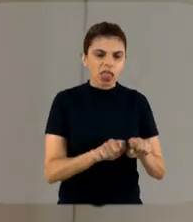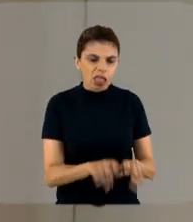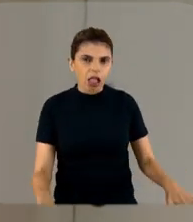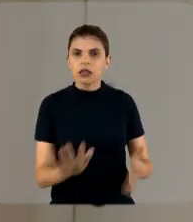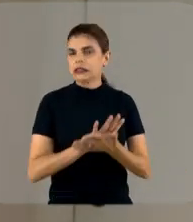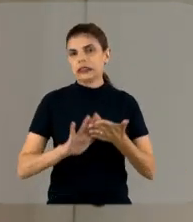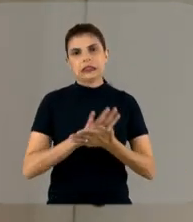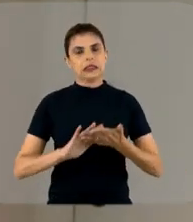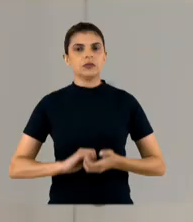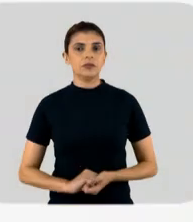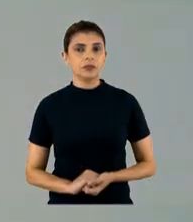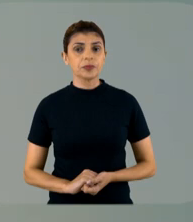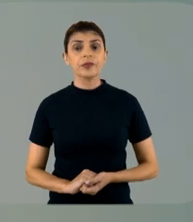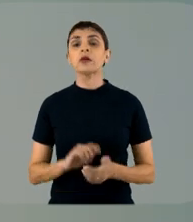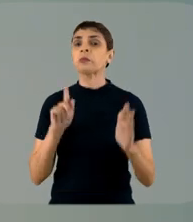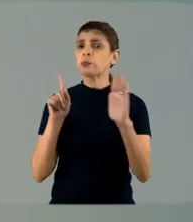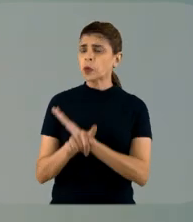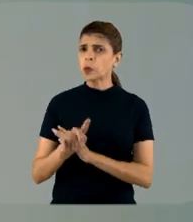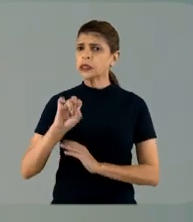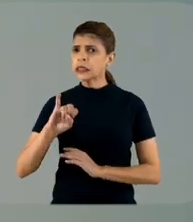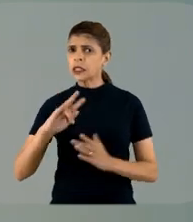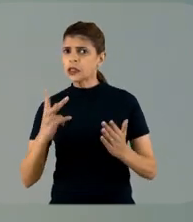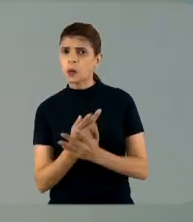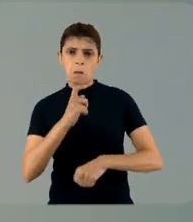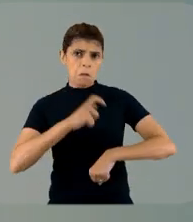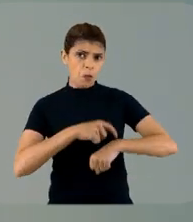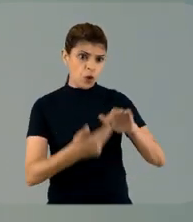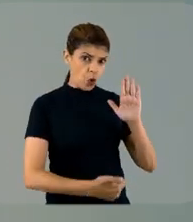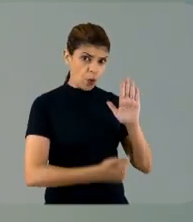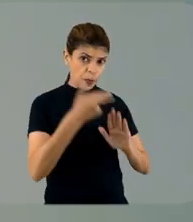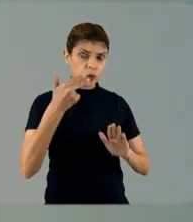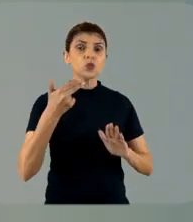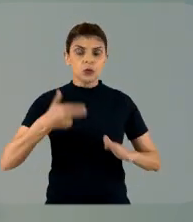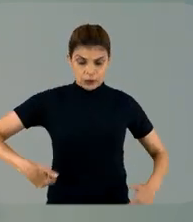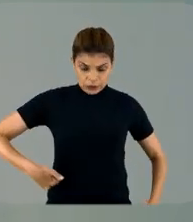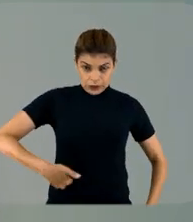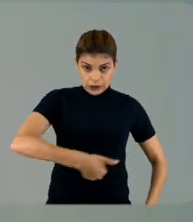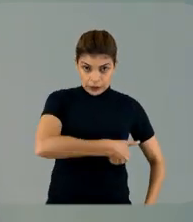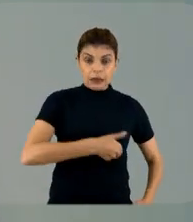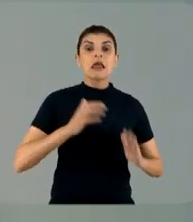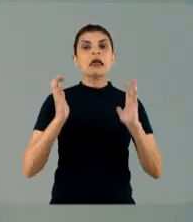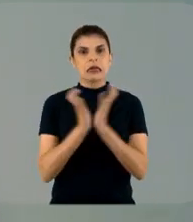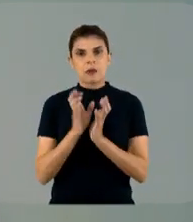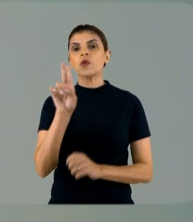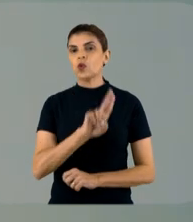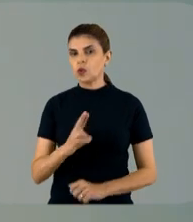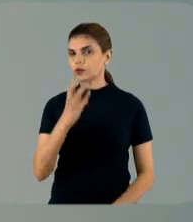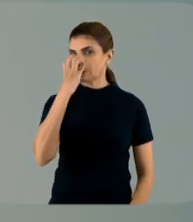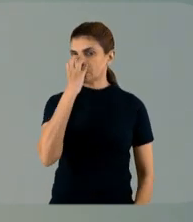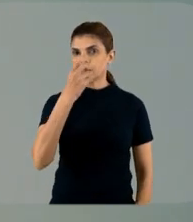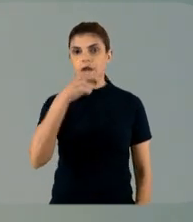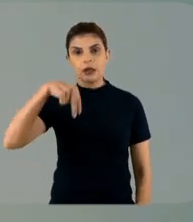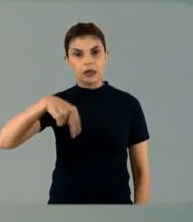extravasamento, nada disso. Ela pergunta se nos procedimentos cirúrgicos obstétricos, a equipe deve usar máscara